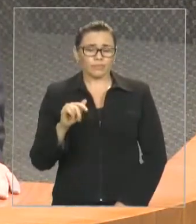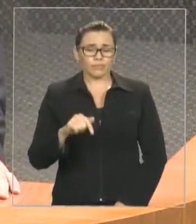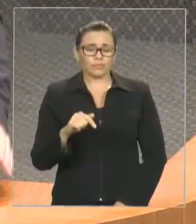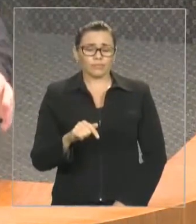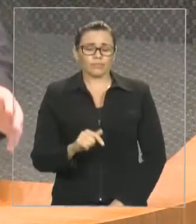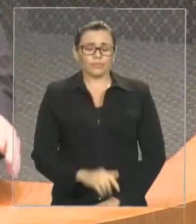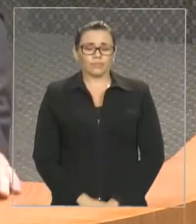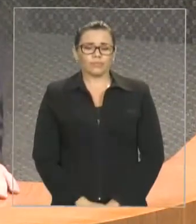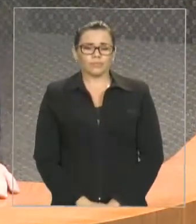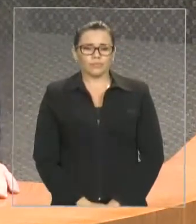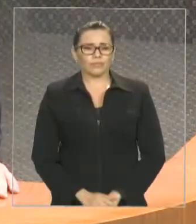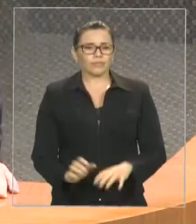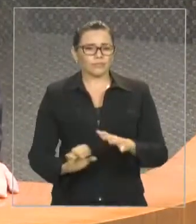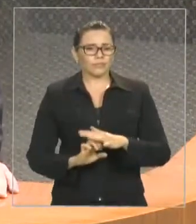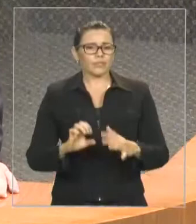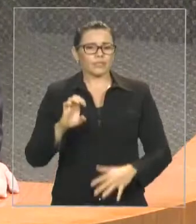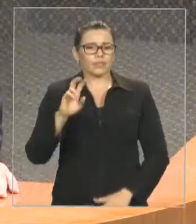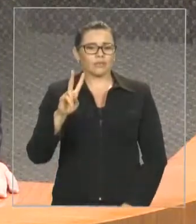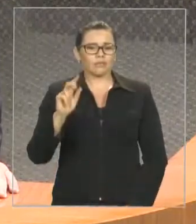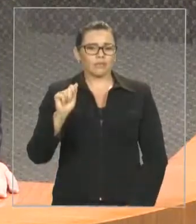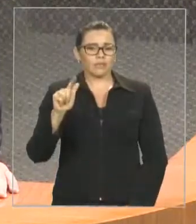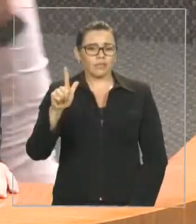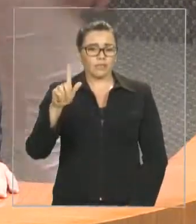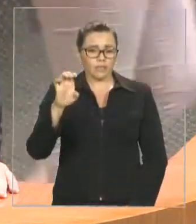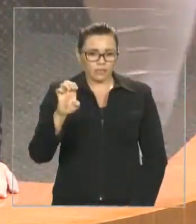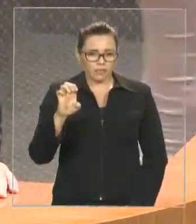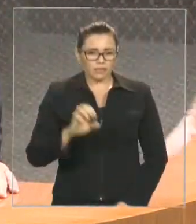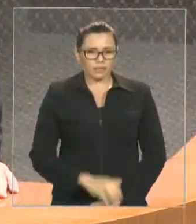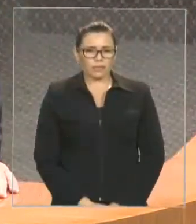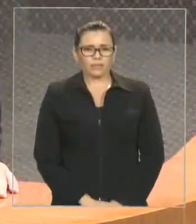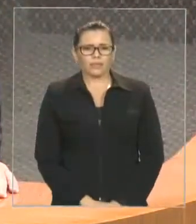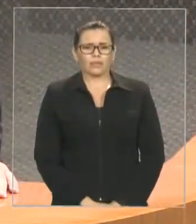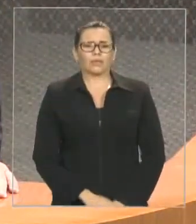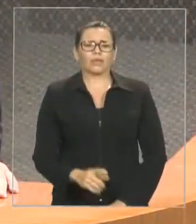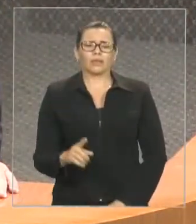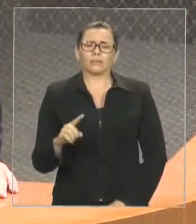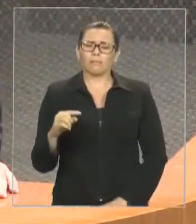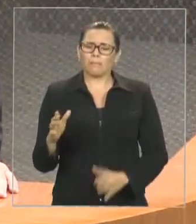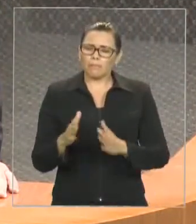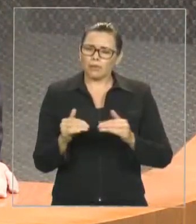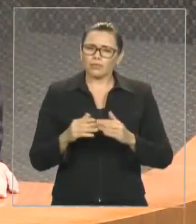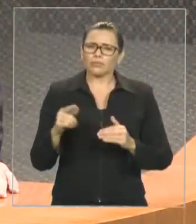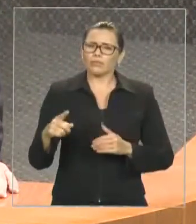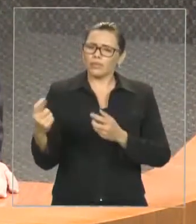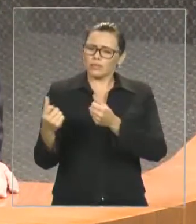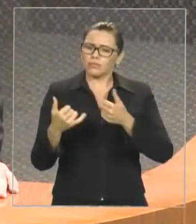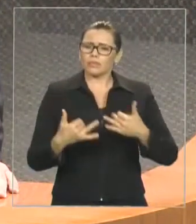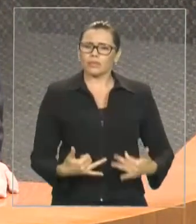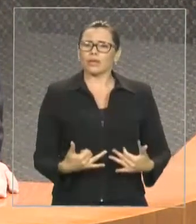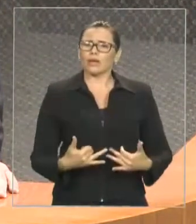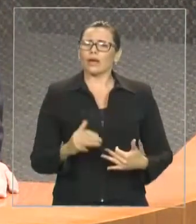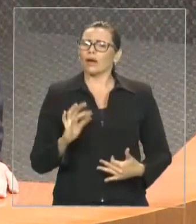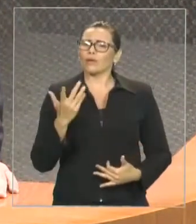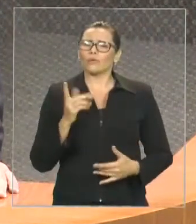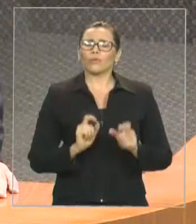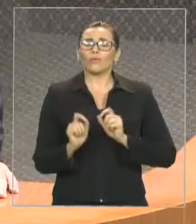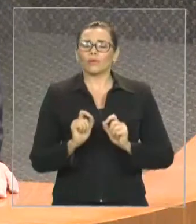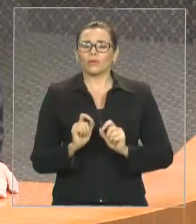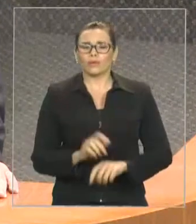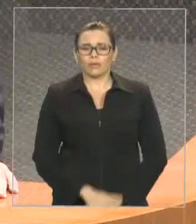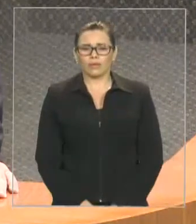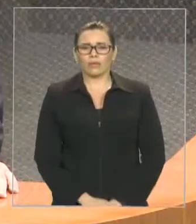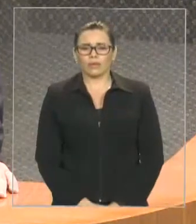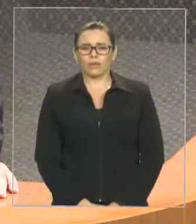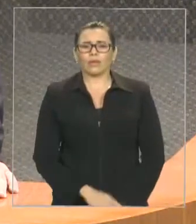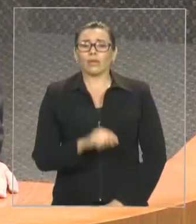Doce, prestando algumas informações. Mas o convite para eles prestar essas informações é para eles prestarem lá,